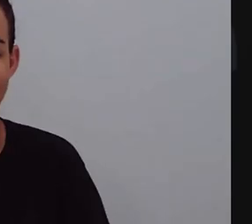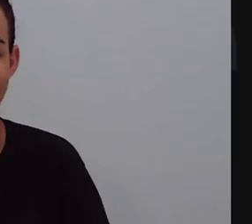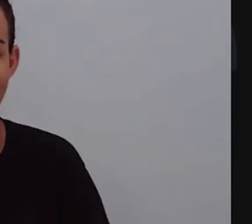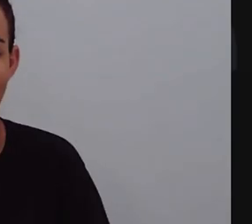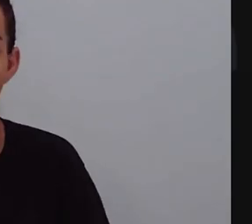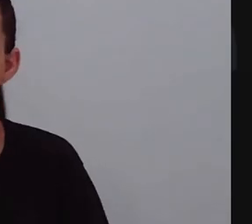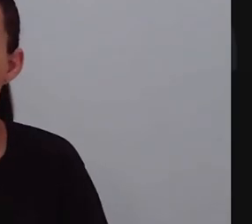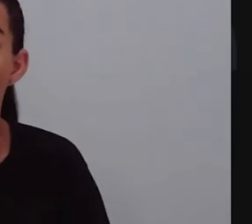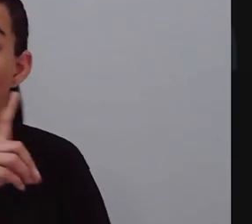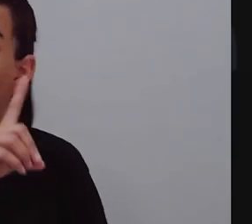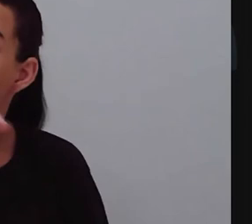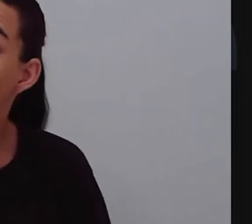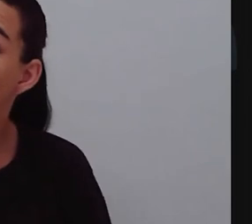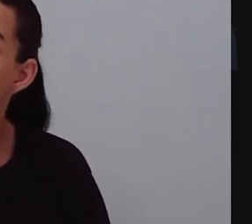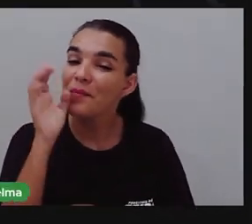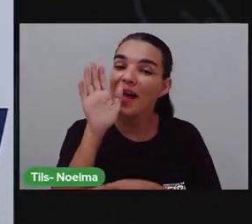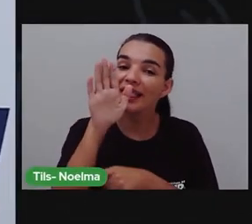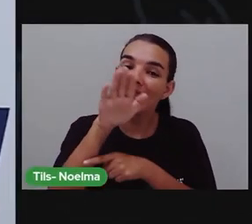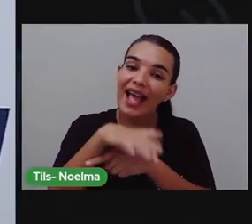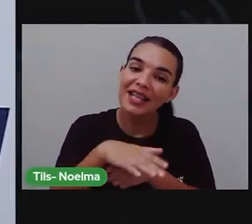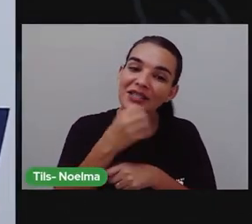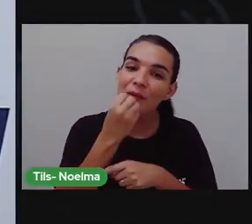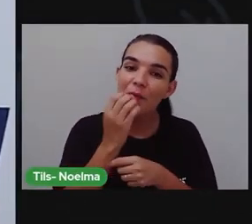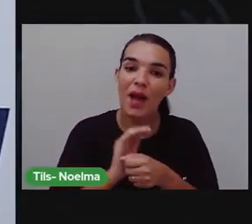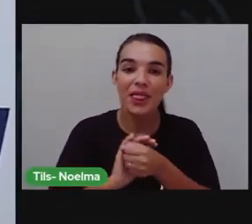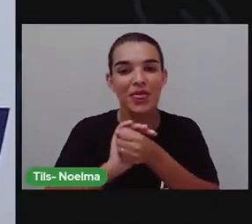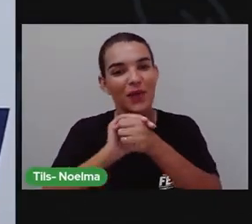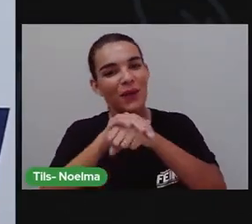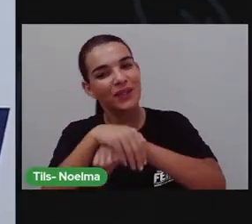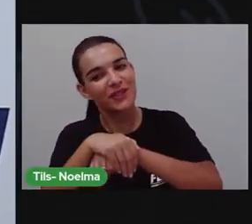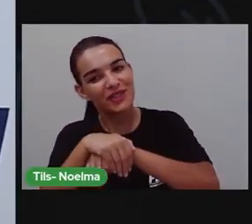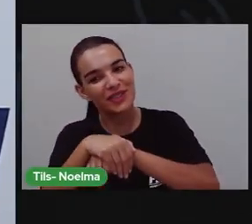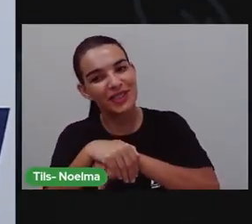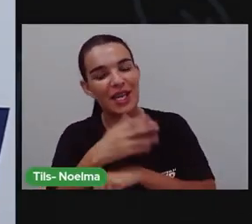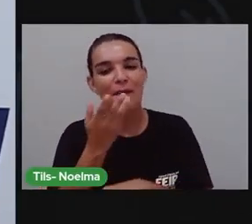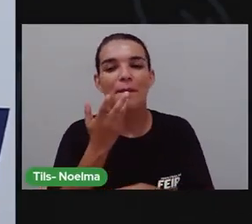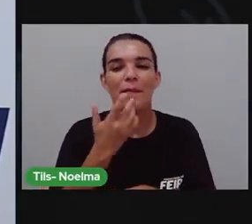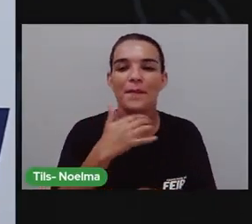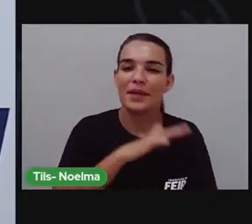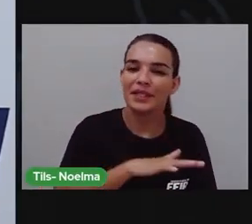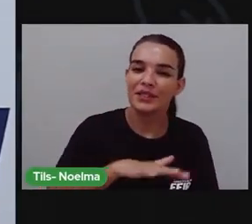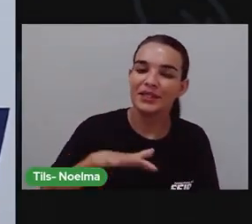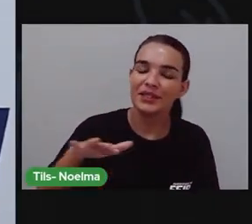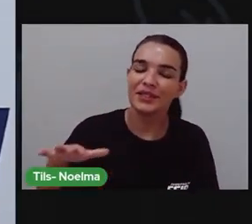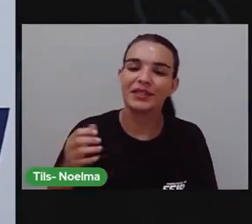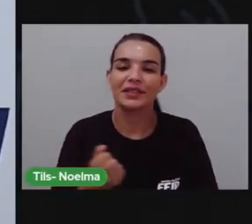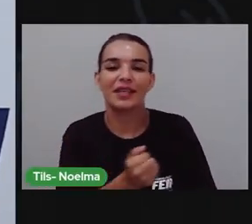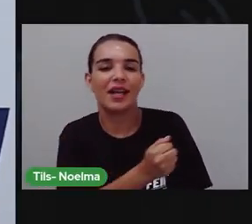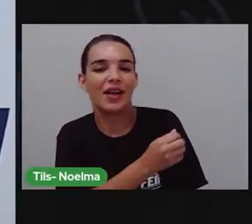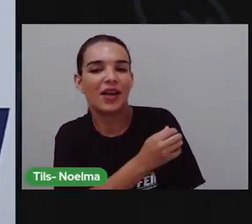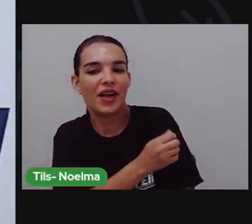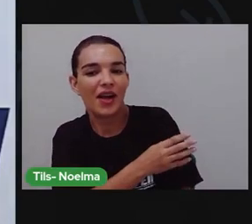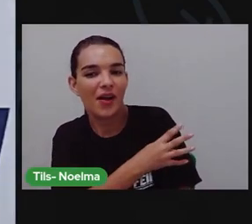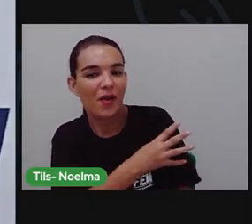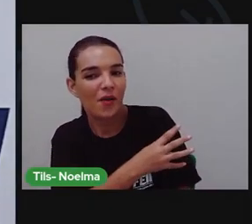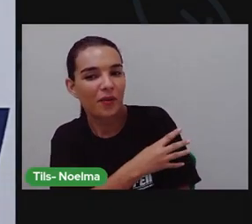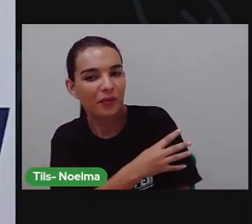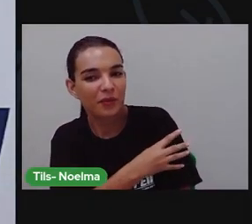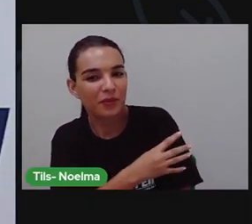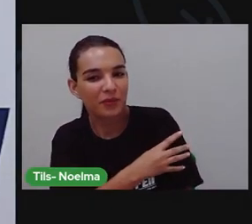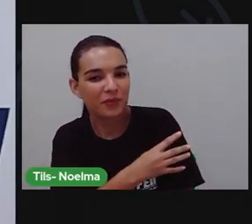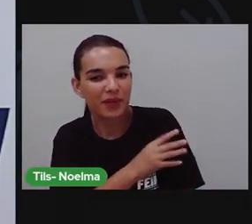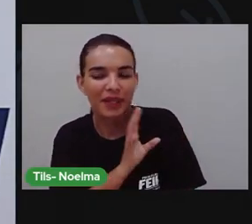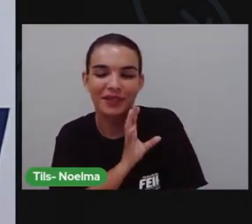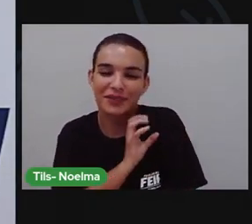Bom dia, boa tarde, boa noite, meu querido, nossos queridos